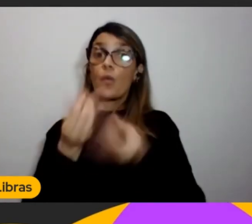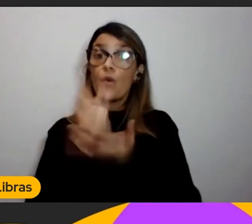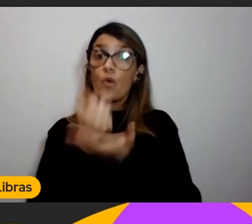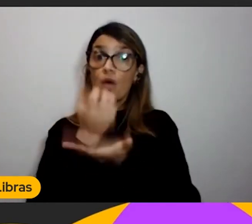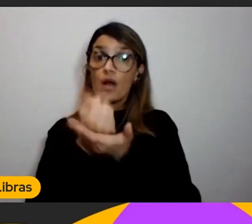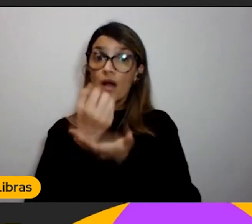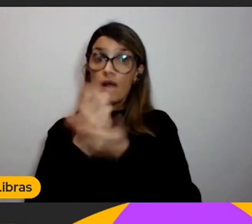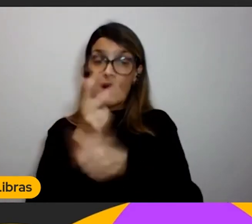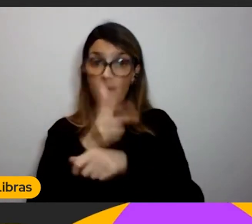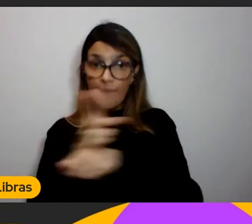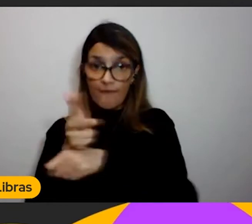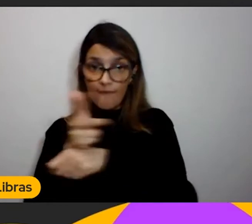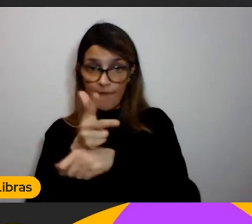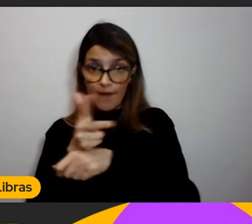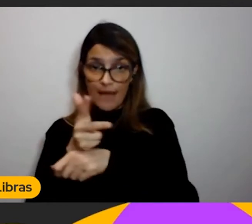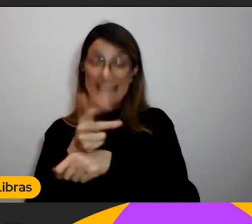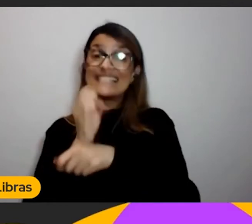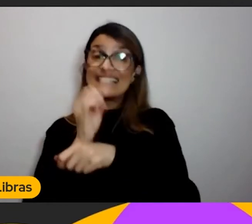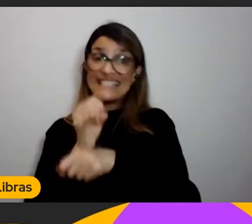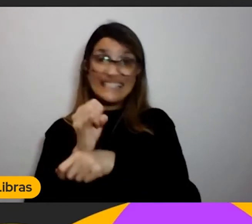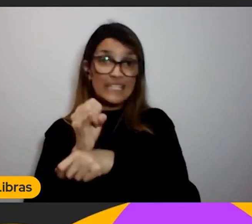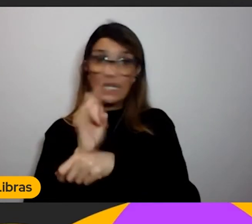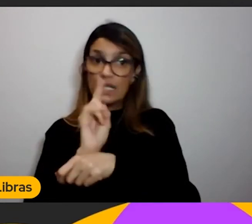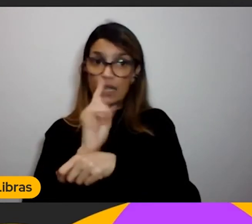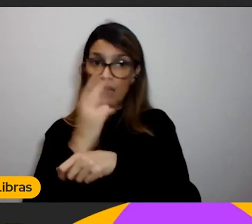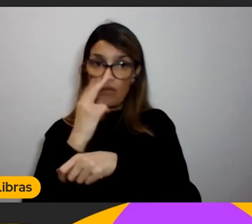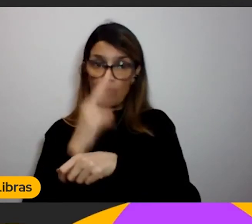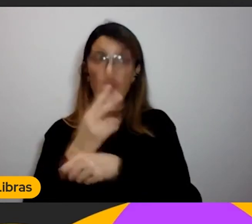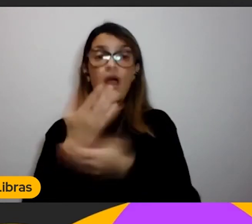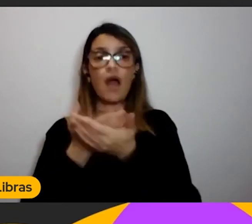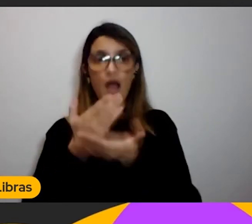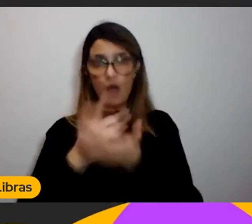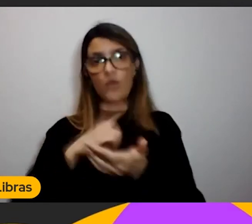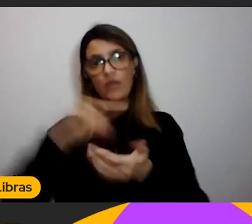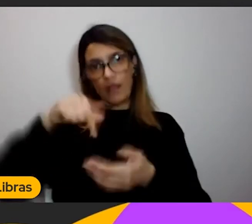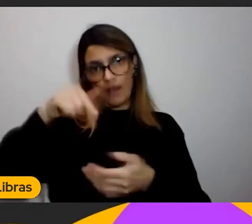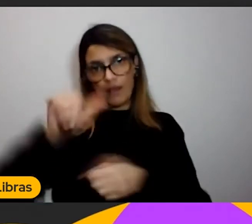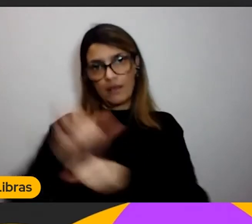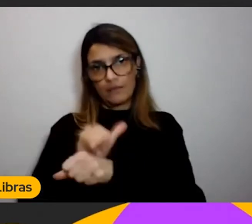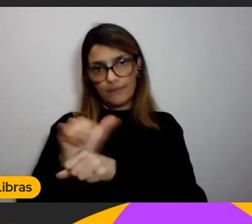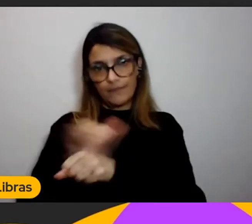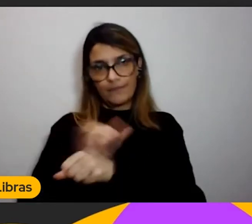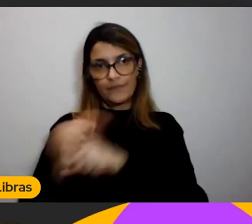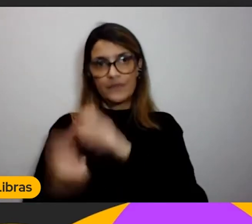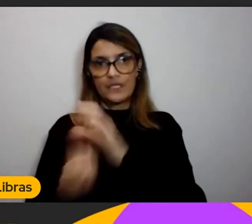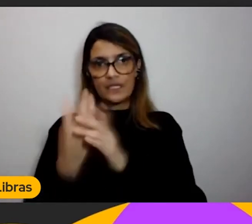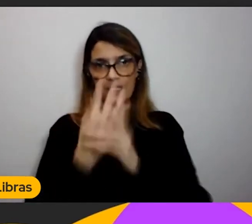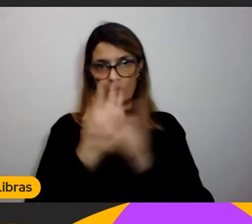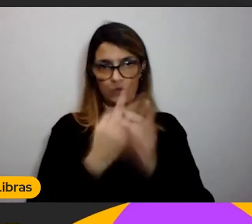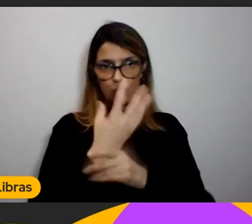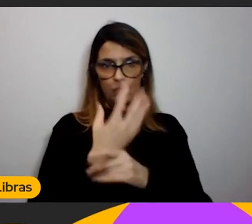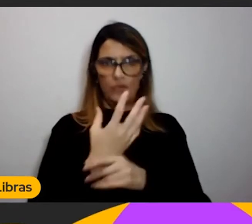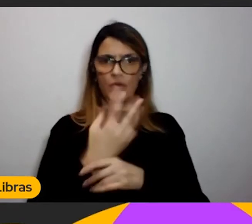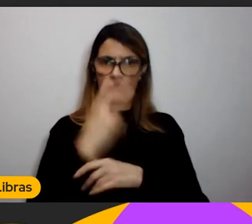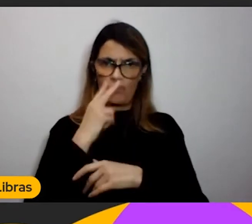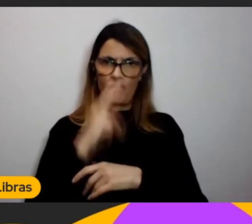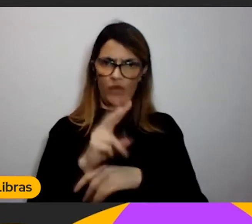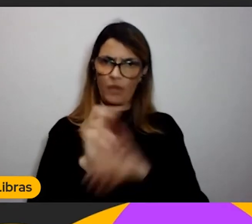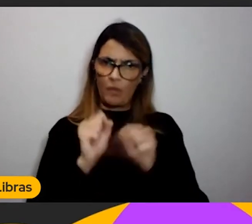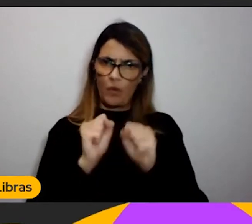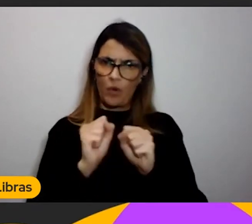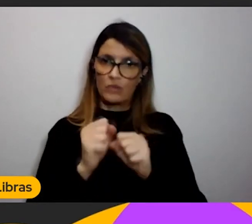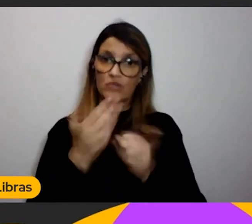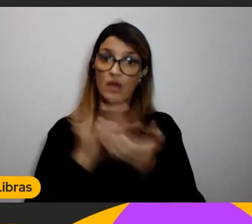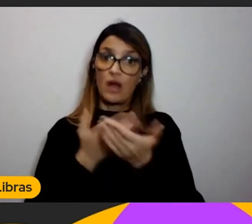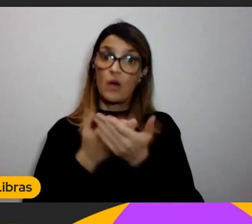Caso vocês não tenham visto, tem aula do Bruno aqui no canal do YouTube Criadores, então vocês podem dar uma olhada e lembrar como é que